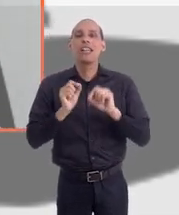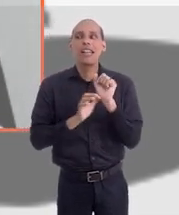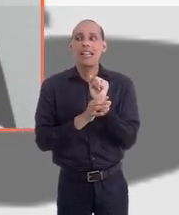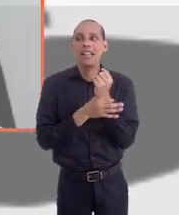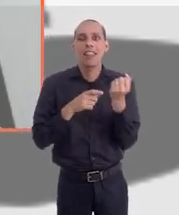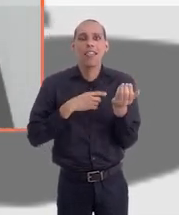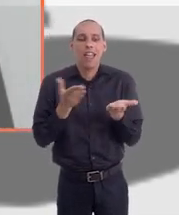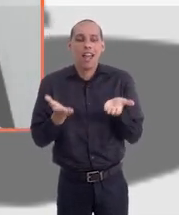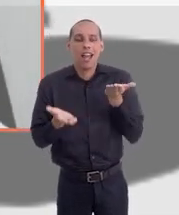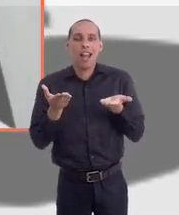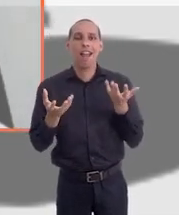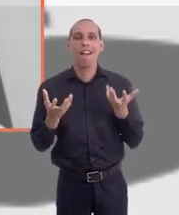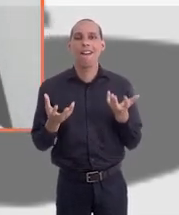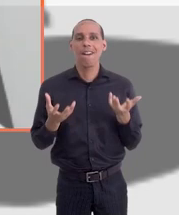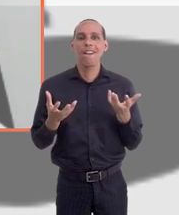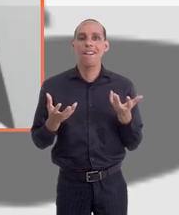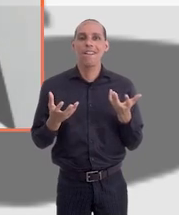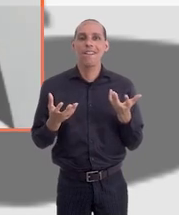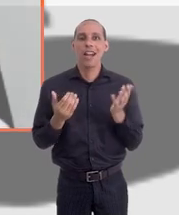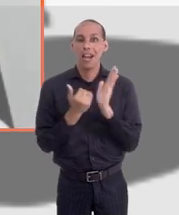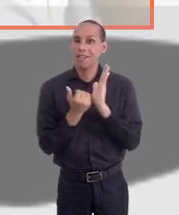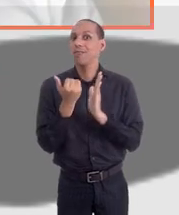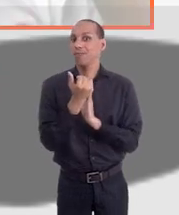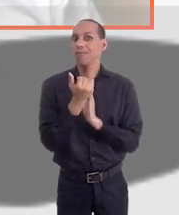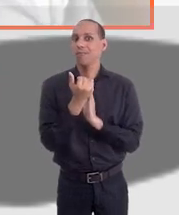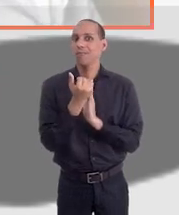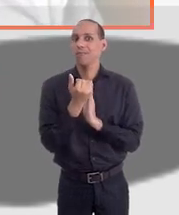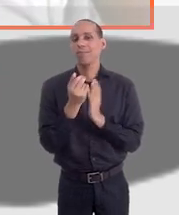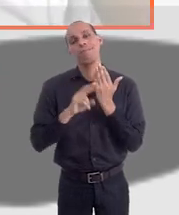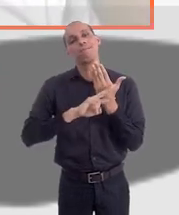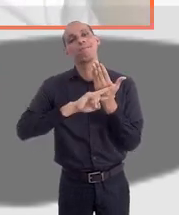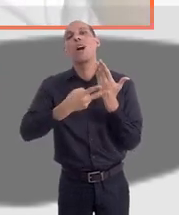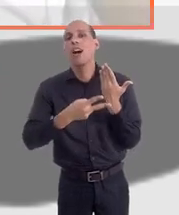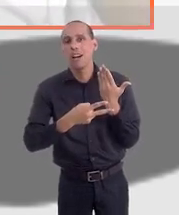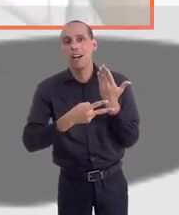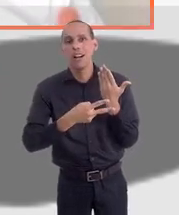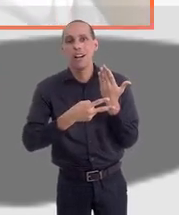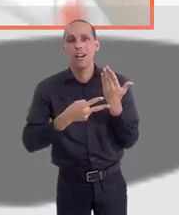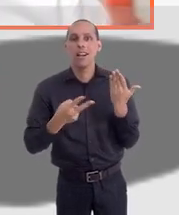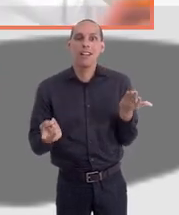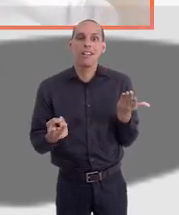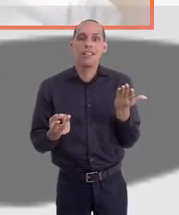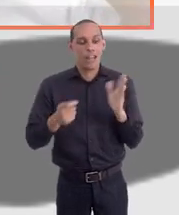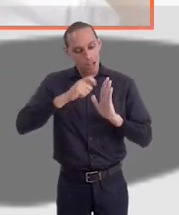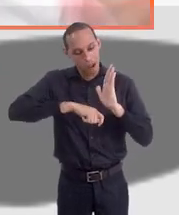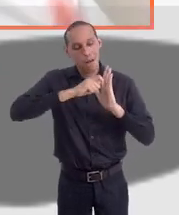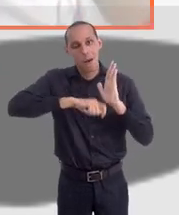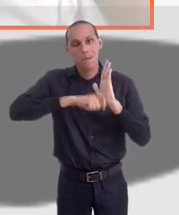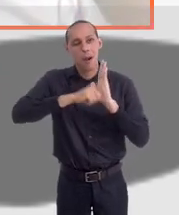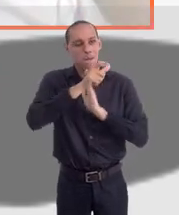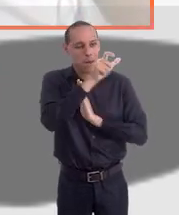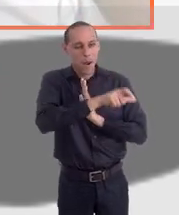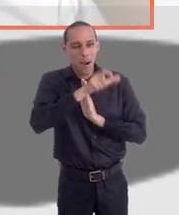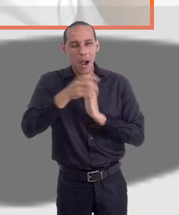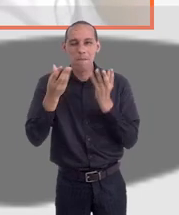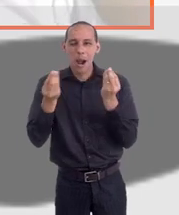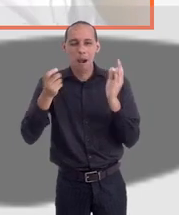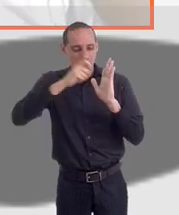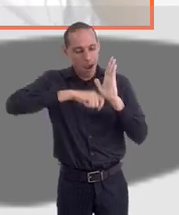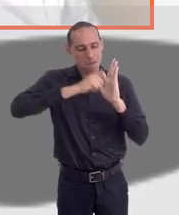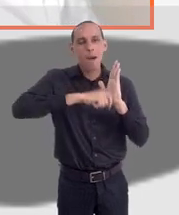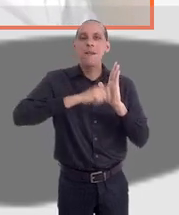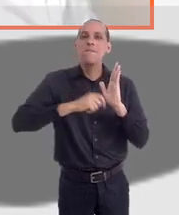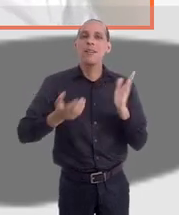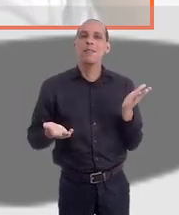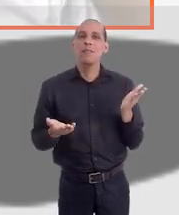garantia, de ter a estabilidade, voltou a aflorar. E a consequência lógica disso é justamente o número de inscritos, é o reflexo disso daí.